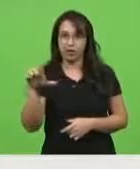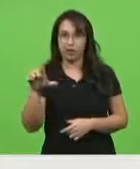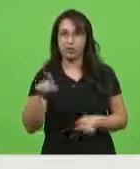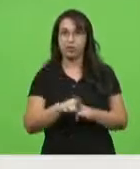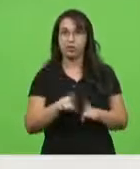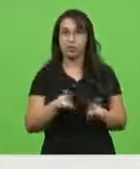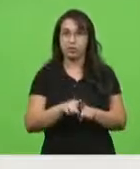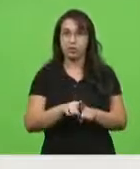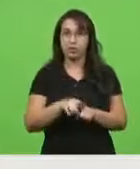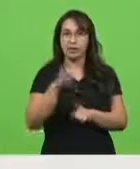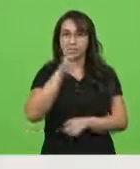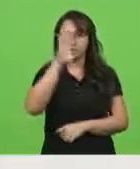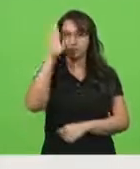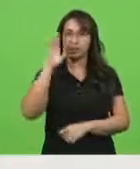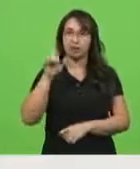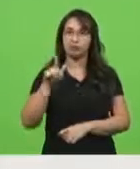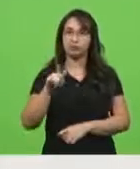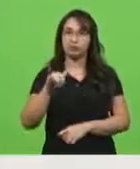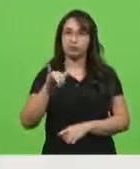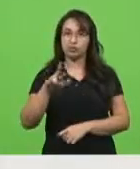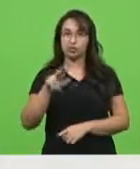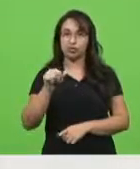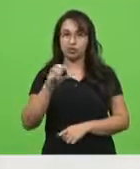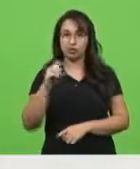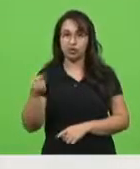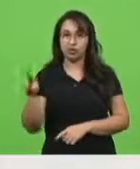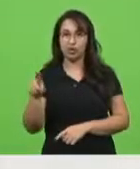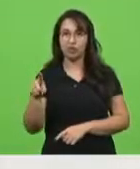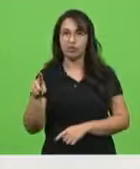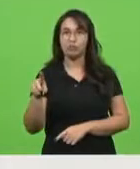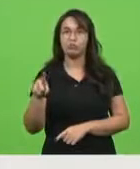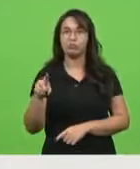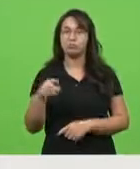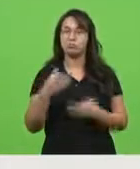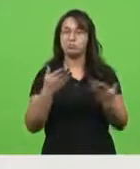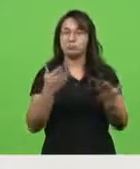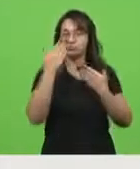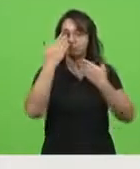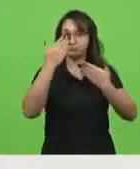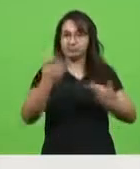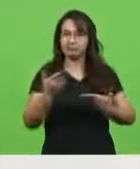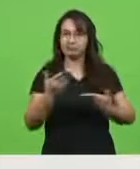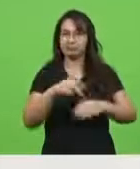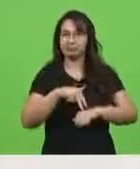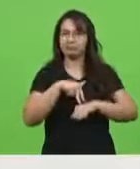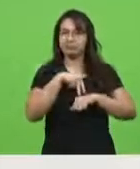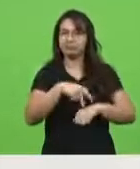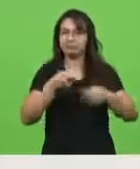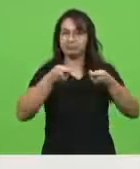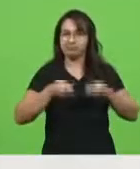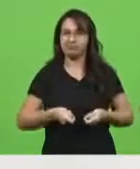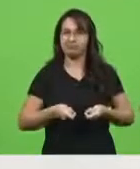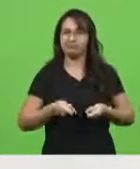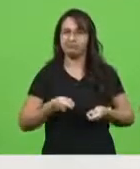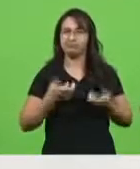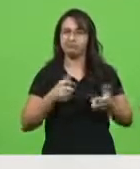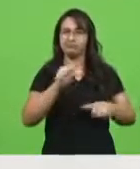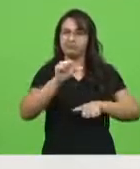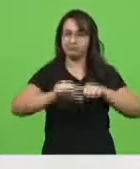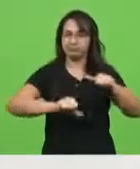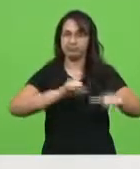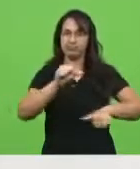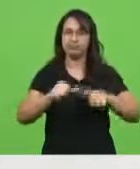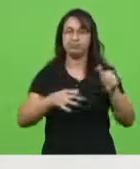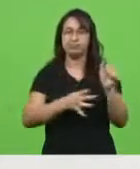Girão, lá do Rio Grande do Norte, que eu quero agradecer aqui pelo posicionamento e pela vontade de transformar a